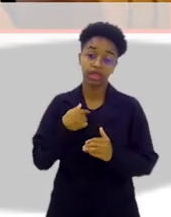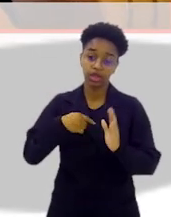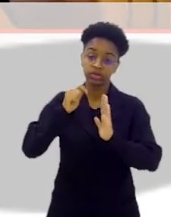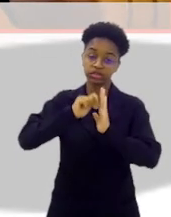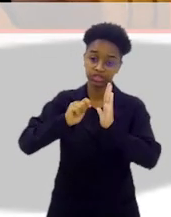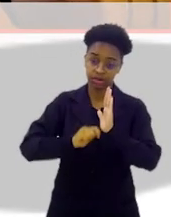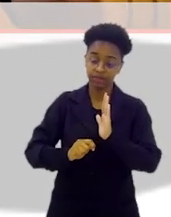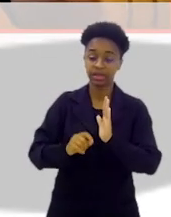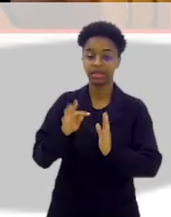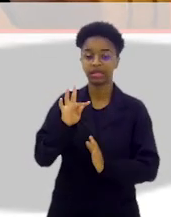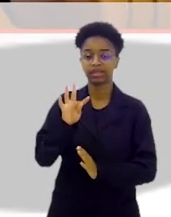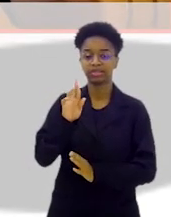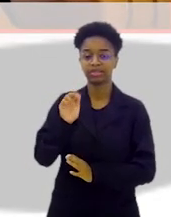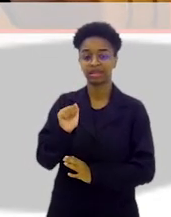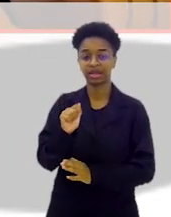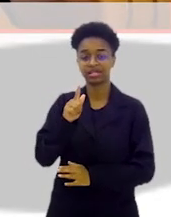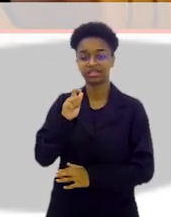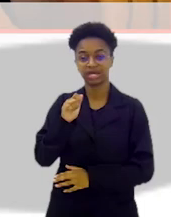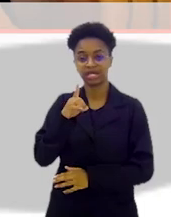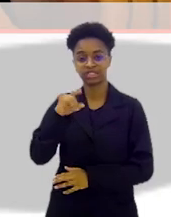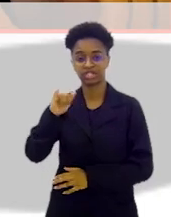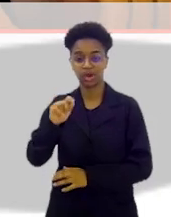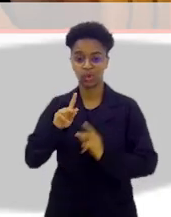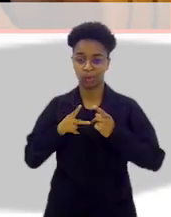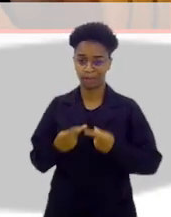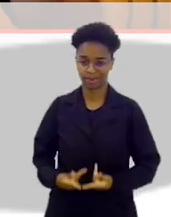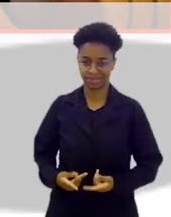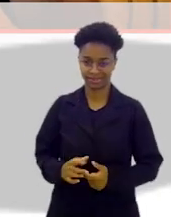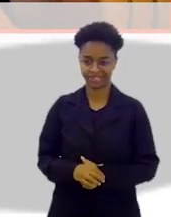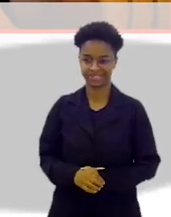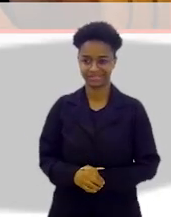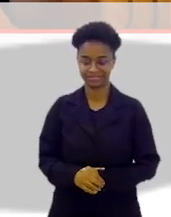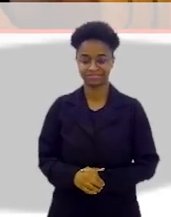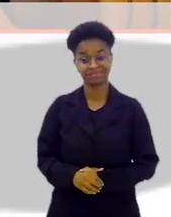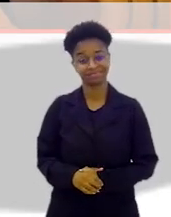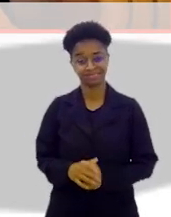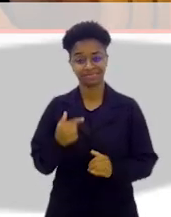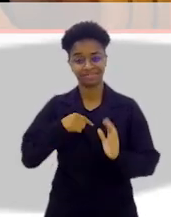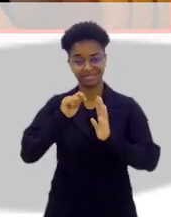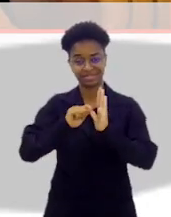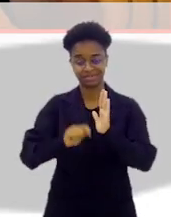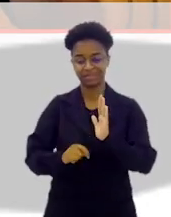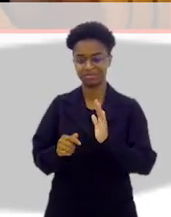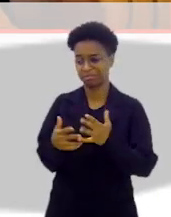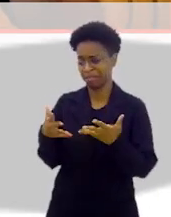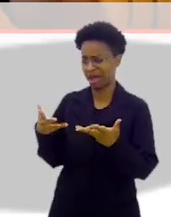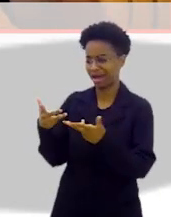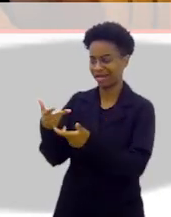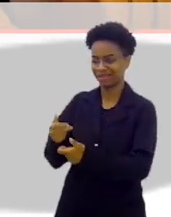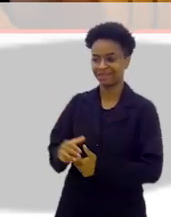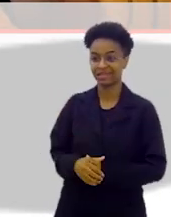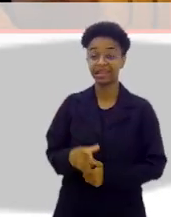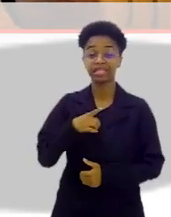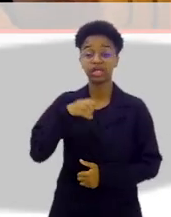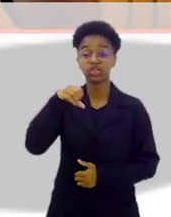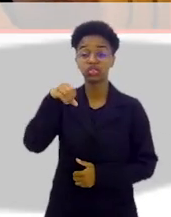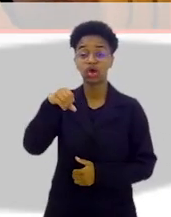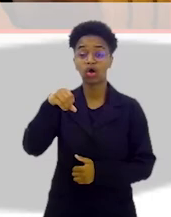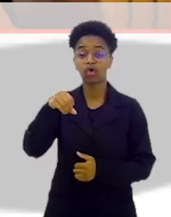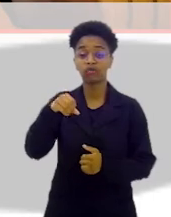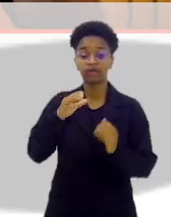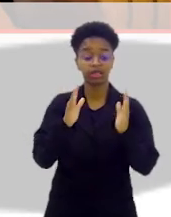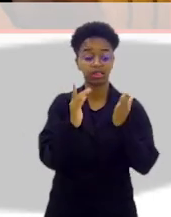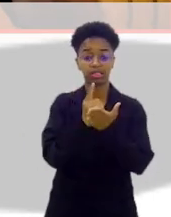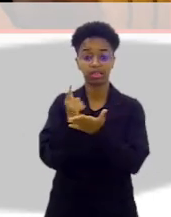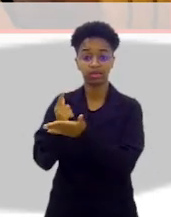obviamente. Eu escrevi a tragédia humana. Nos nove volumes. Sensacional. Nove